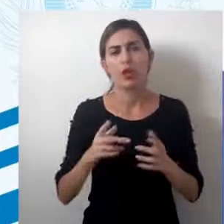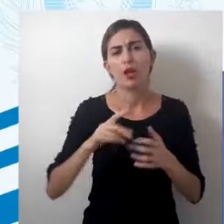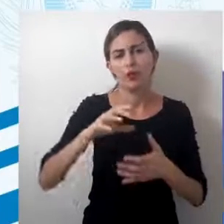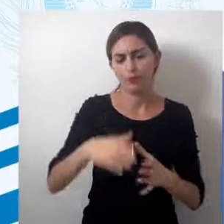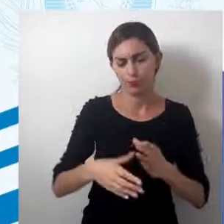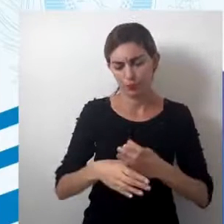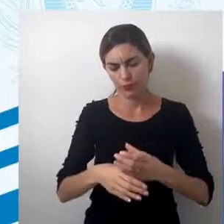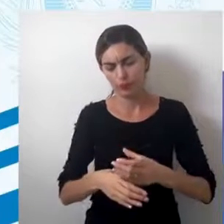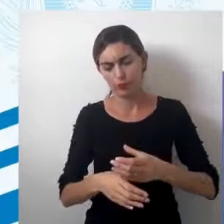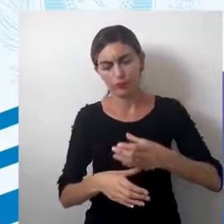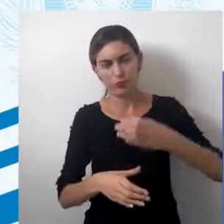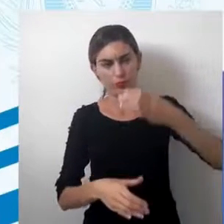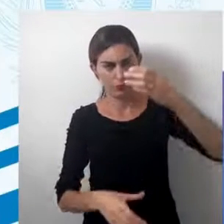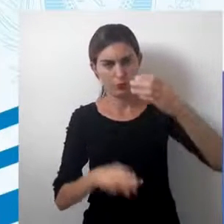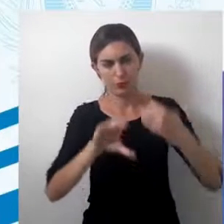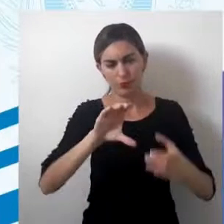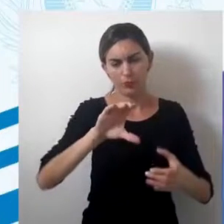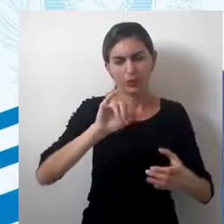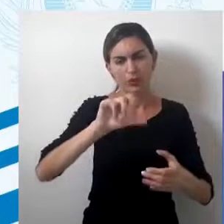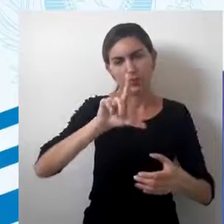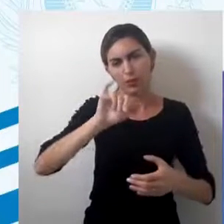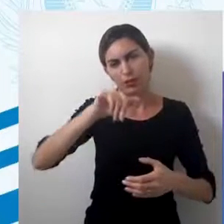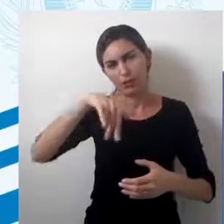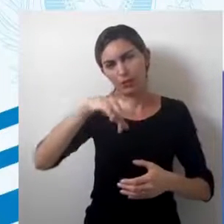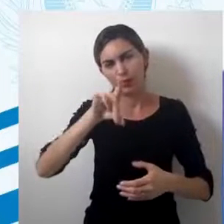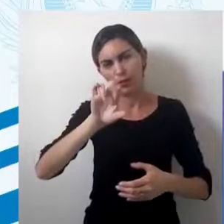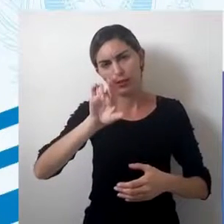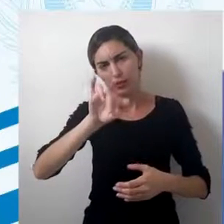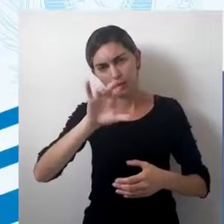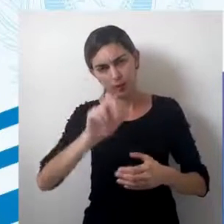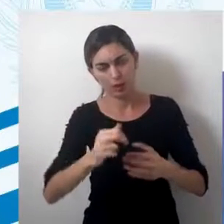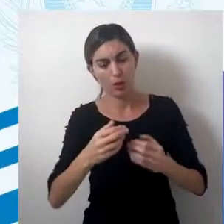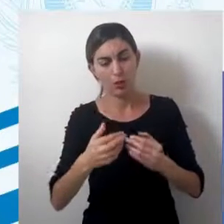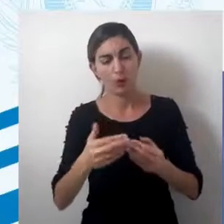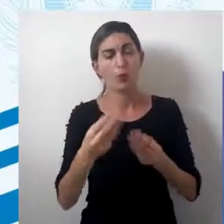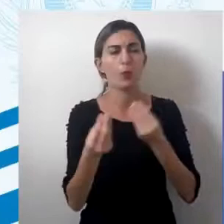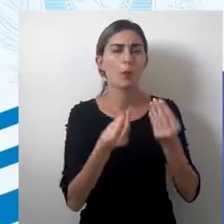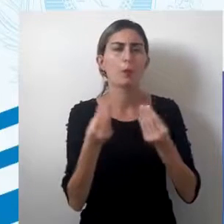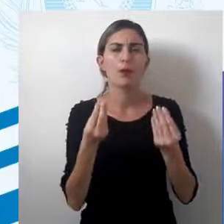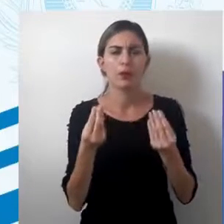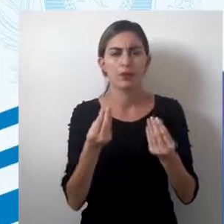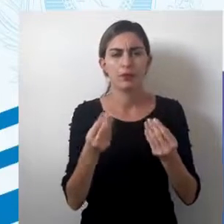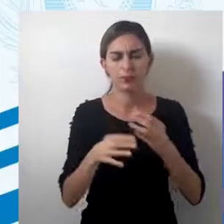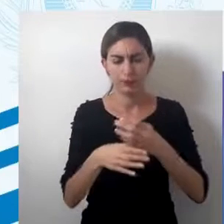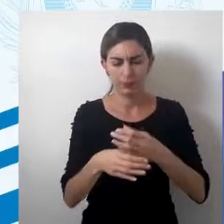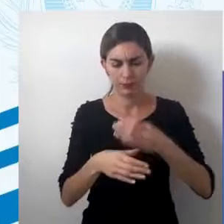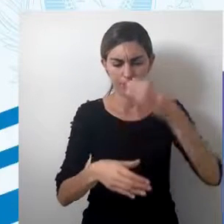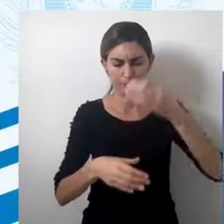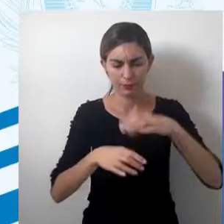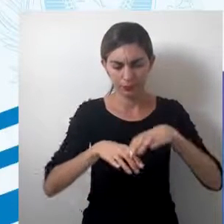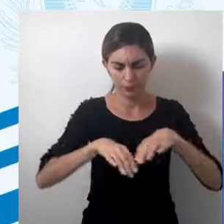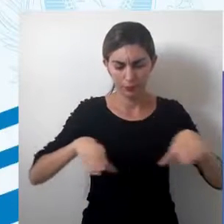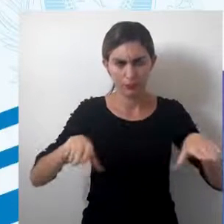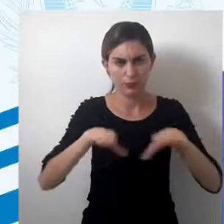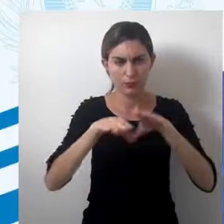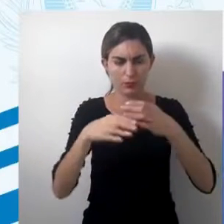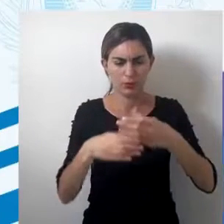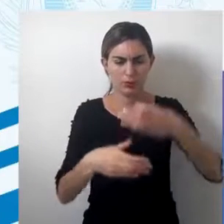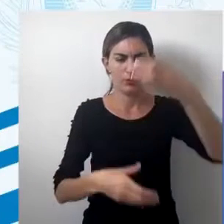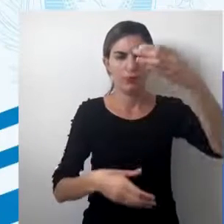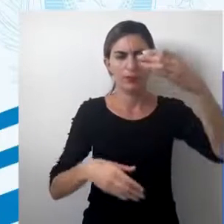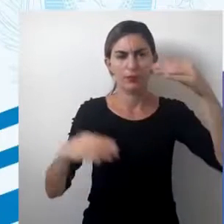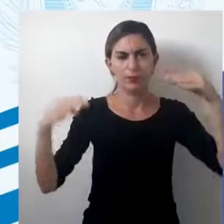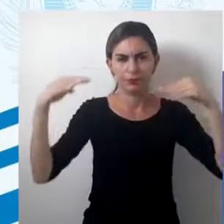projeção cilíndrica, ela é obtida a partir da projeção sobre a superfície da Terra com os